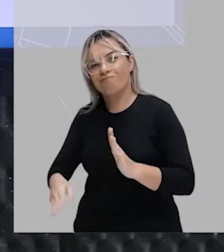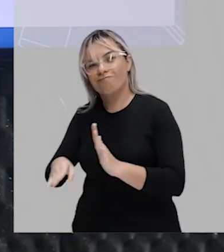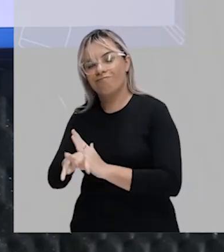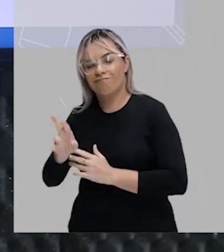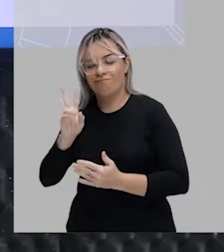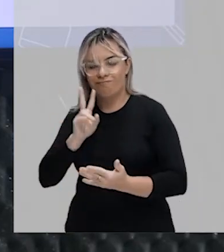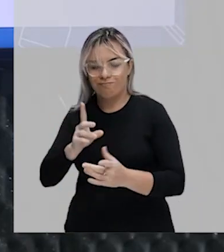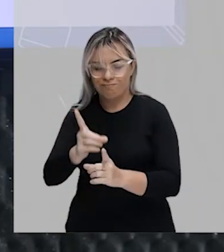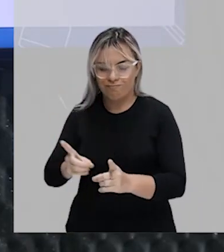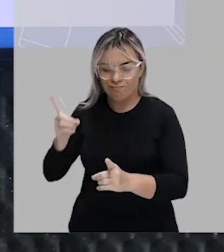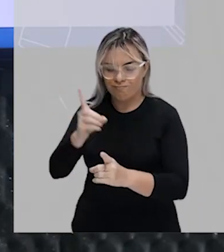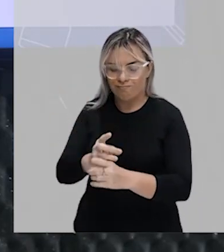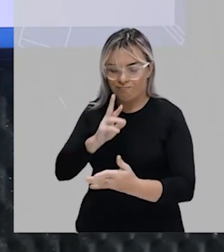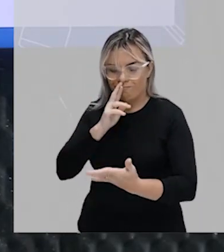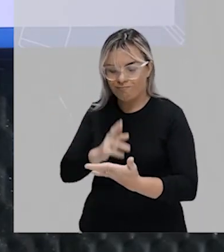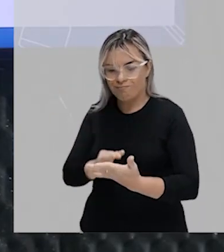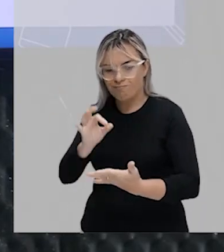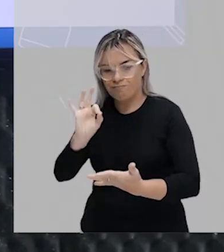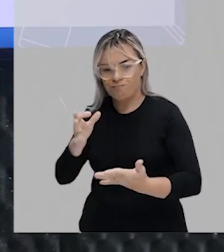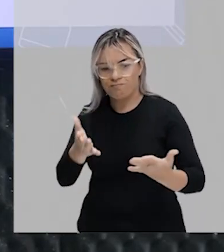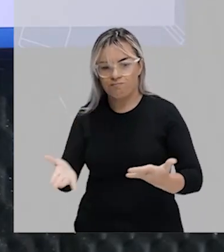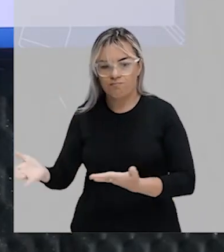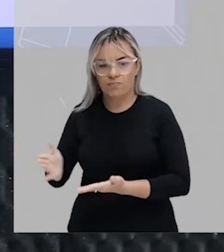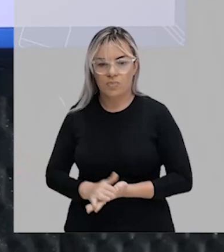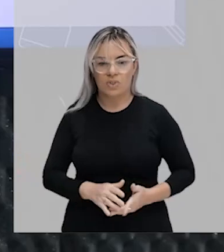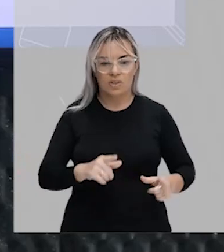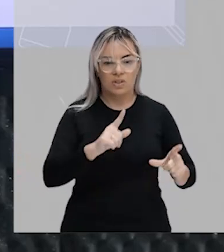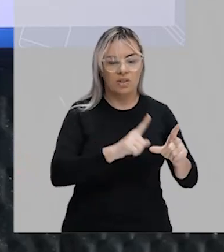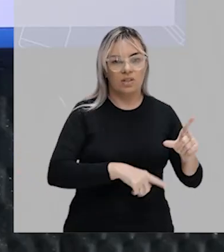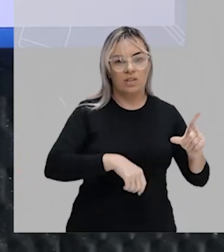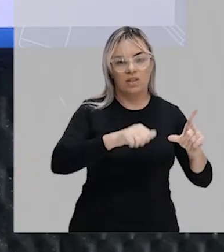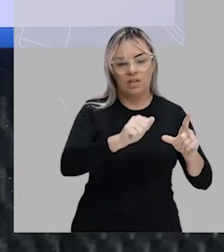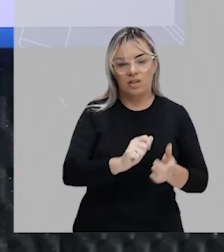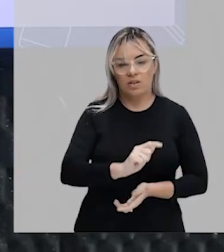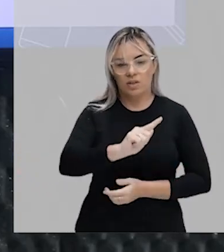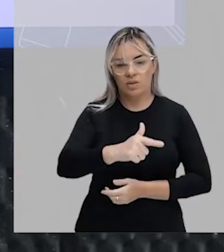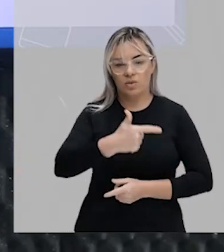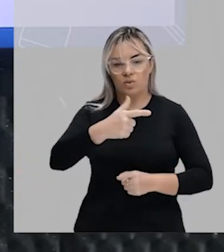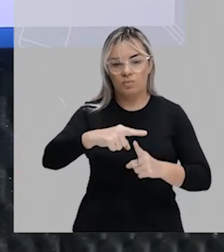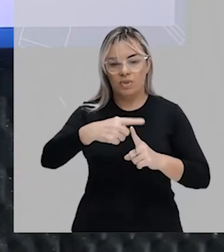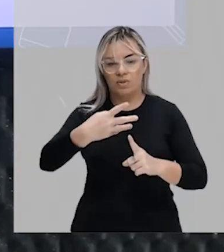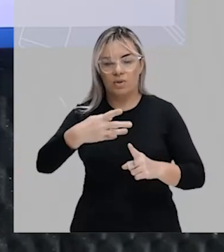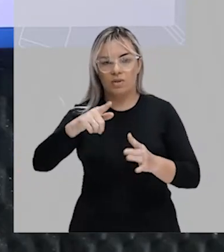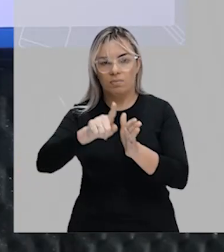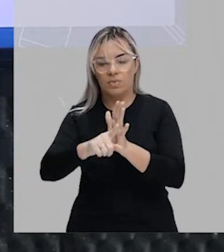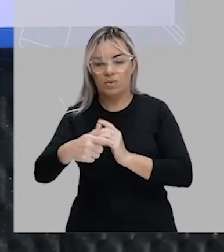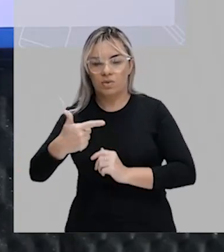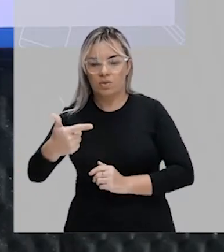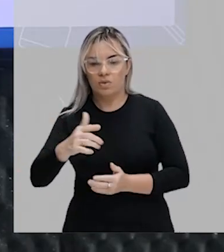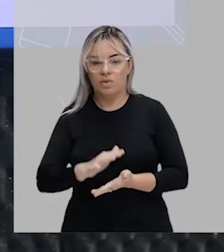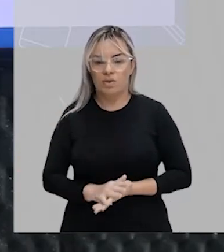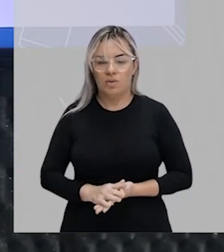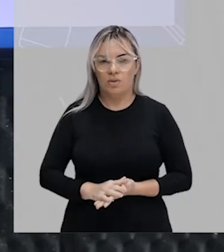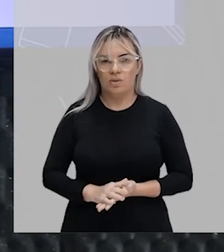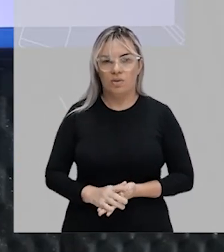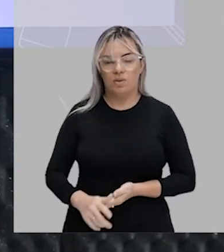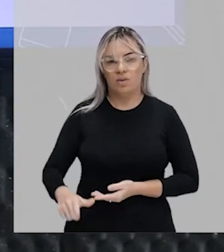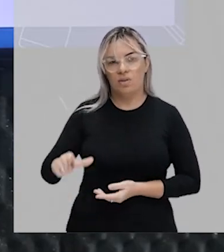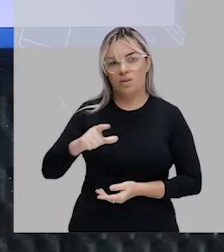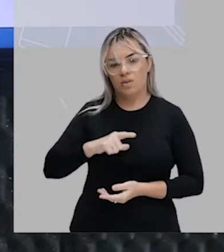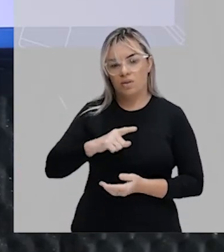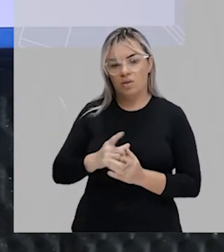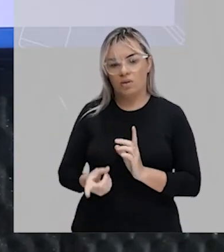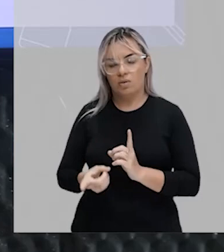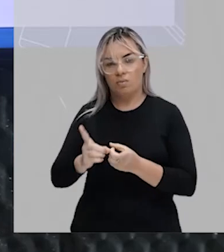correta. Olha essa primeira aí, 2 mais 4 menos 2. Gente, bem aqui, né, a gente já tem oposto ou simétrico,